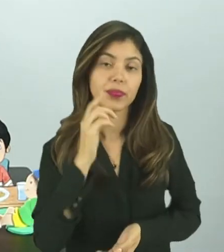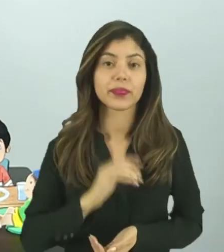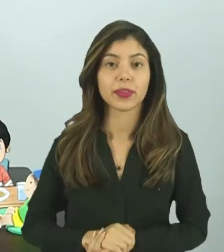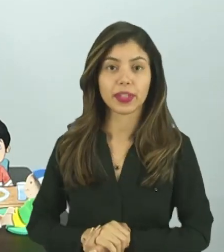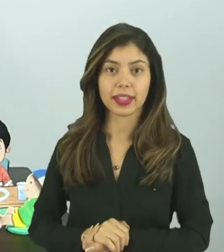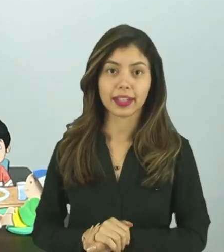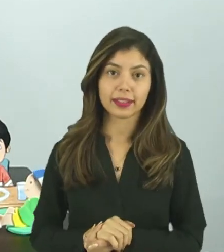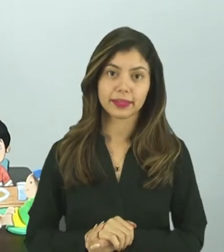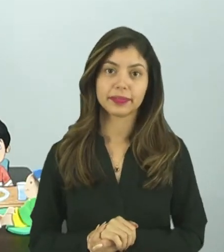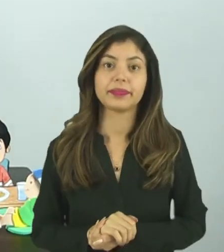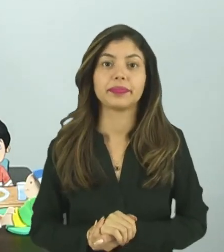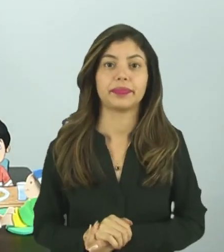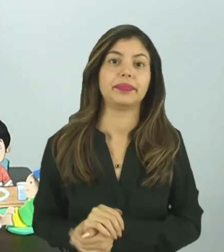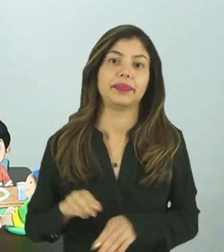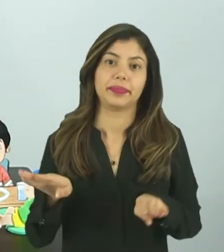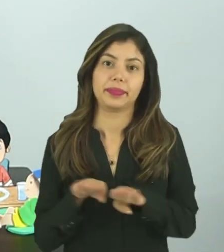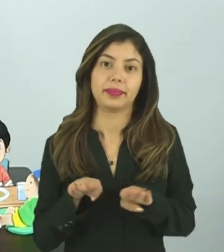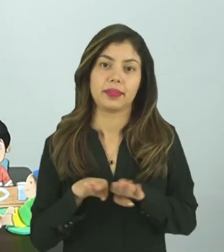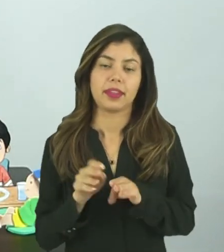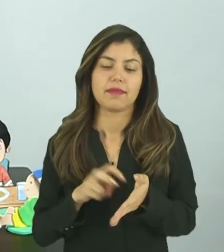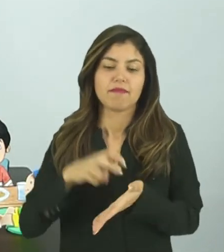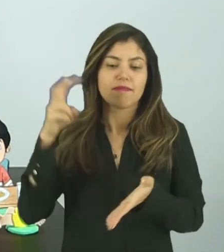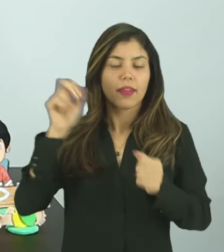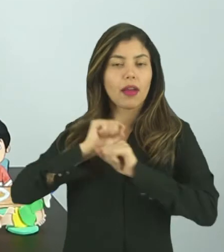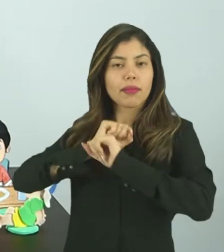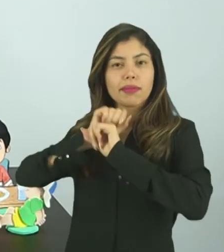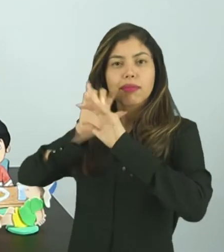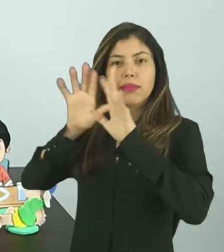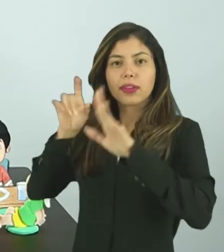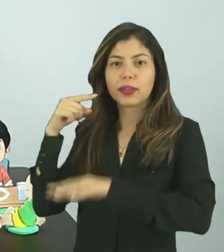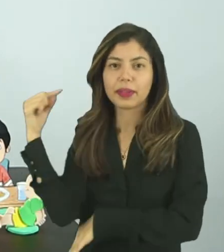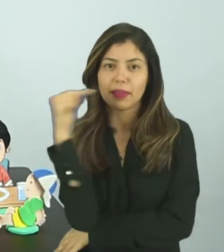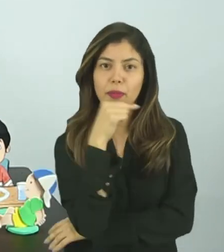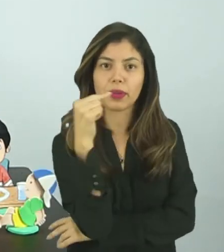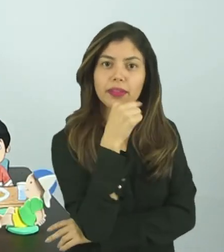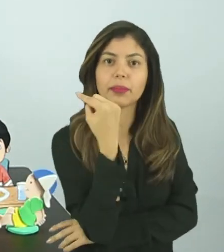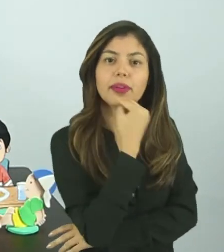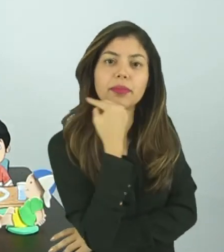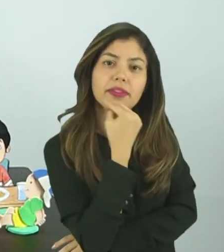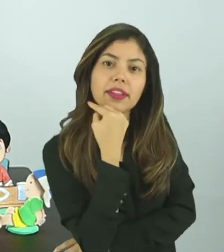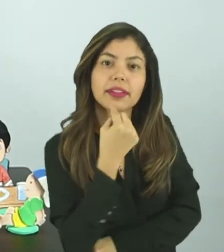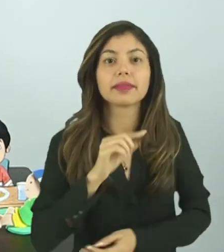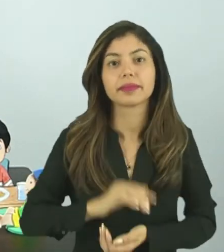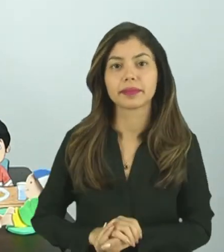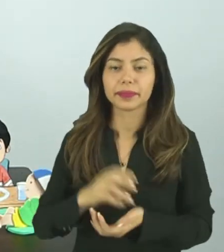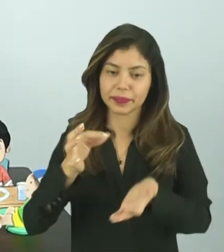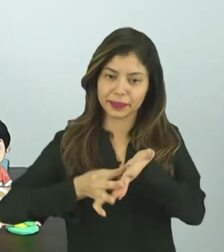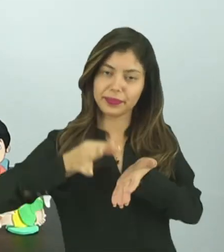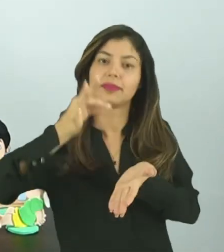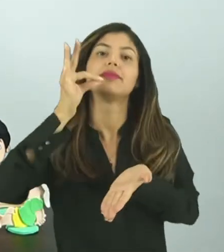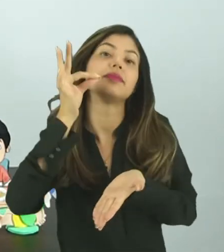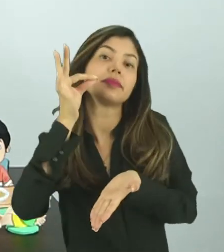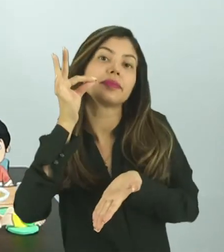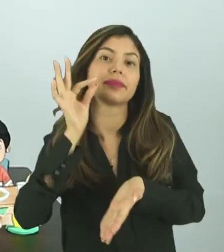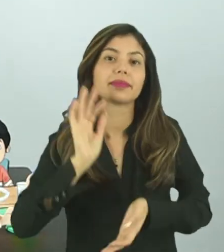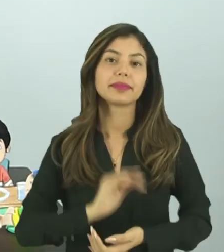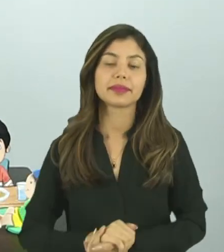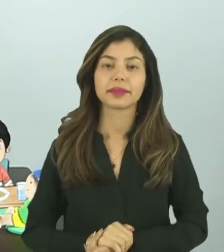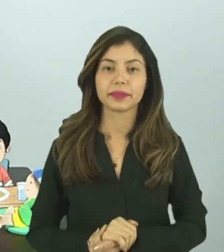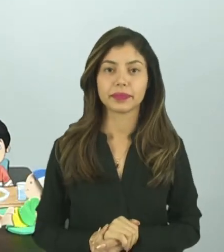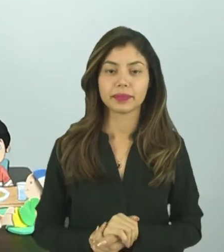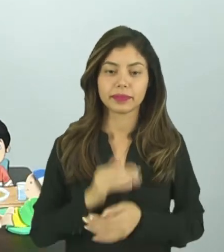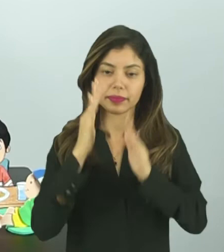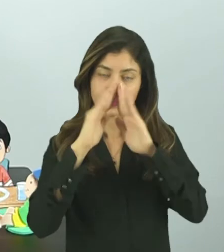acordamos, levantamos, escovamos os dentes, tomamos café, vamos para a